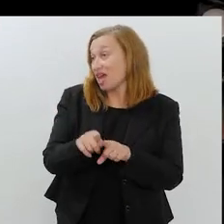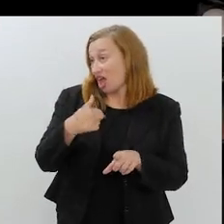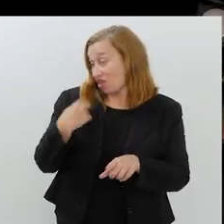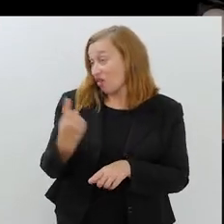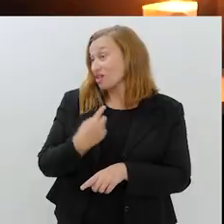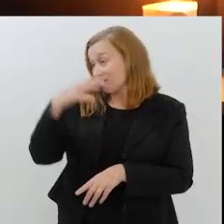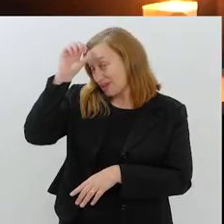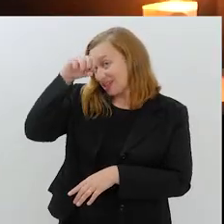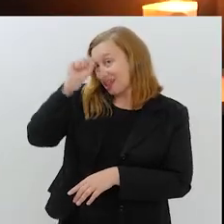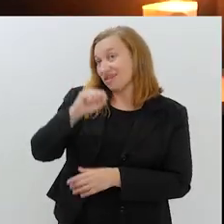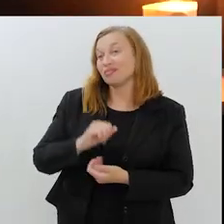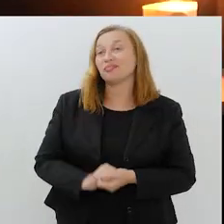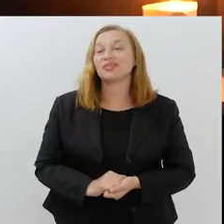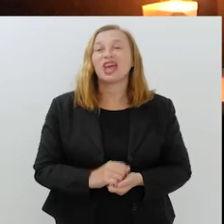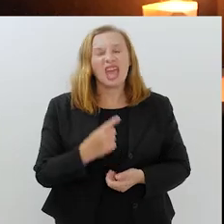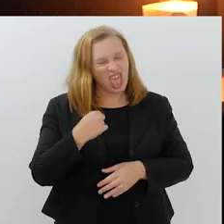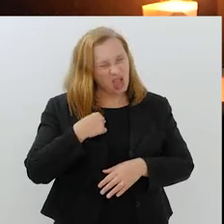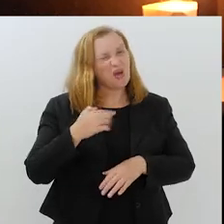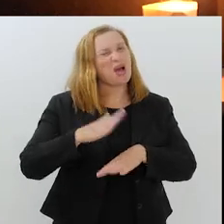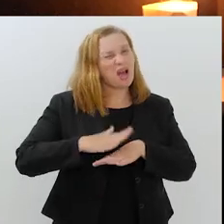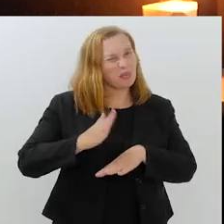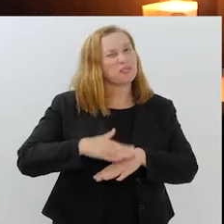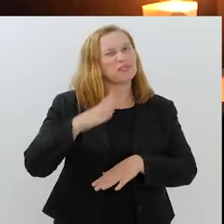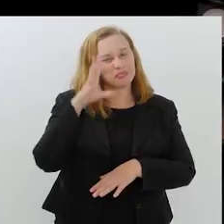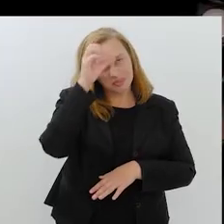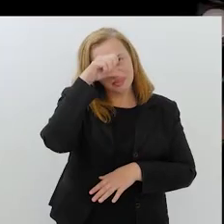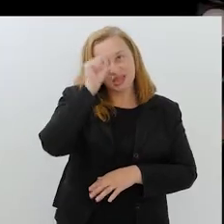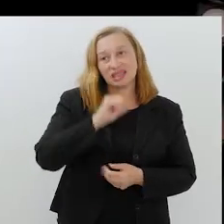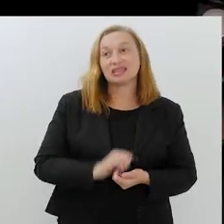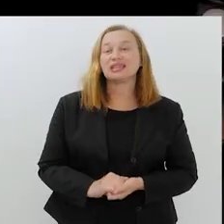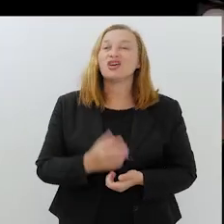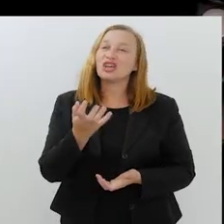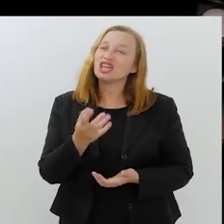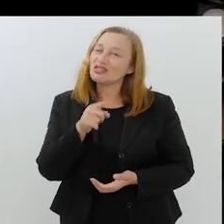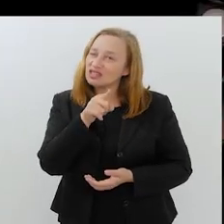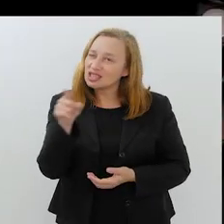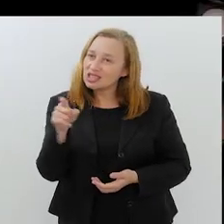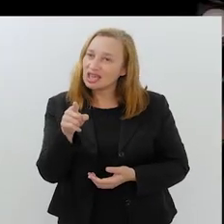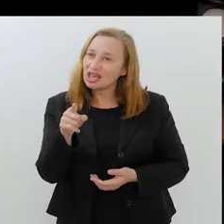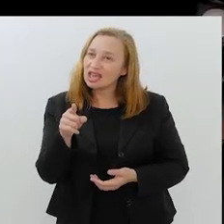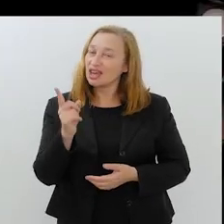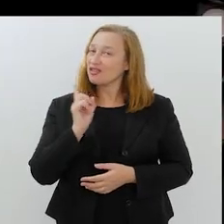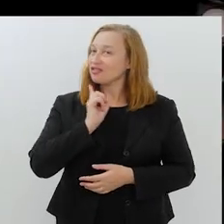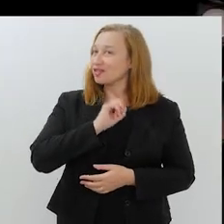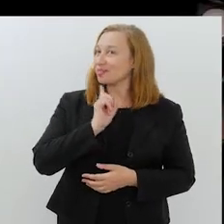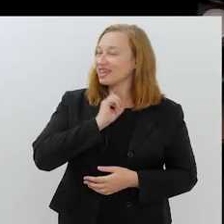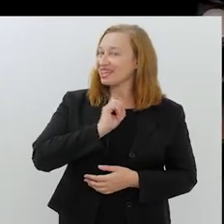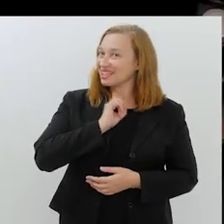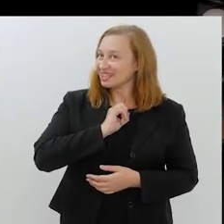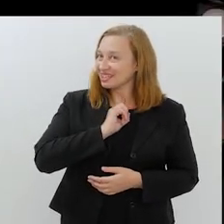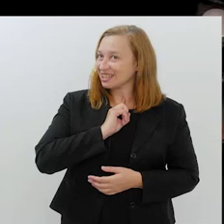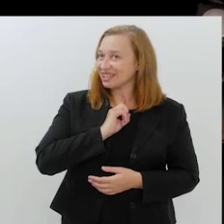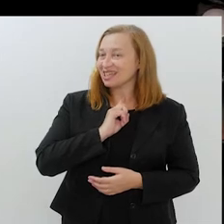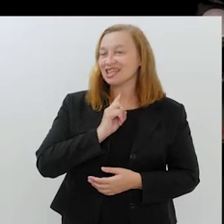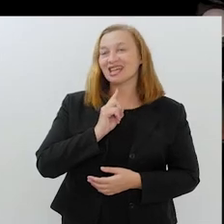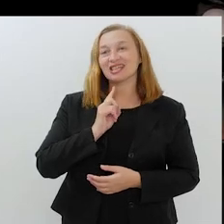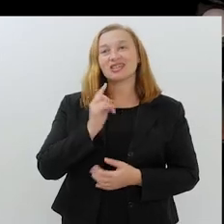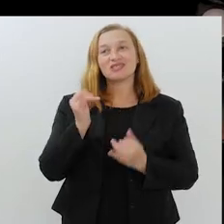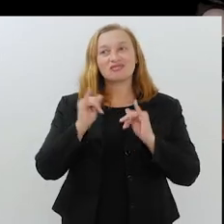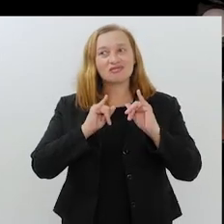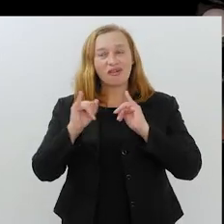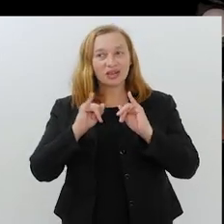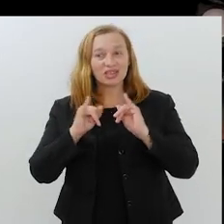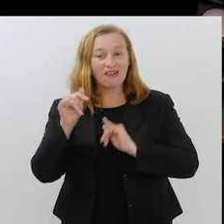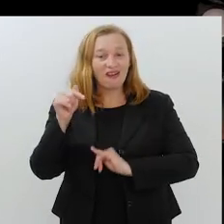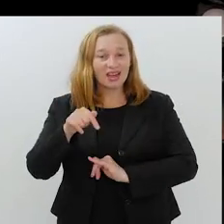E a gente com você, Luzia. Sempre. Não. Aprendo mais com vocês. E queria que você deixasse, eu, flamenguista, um